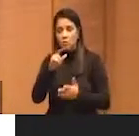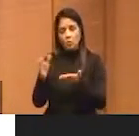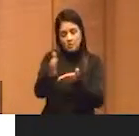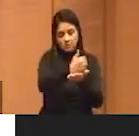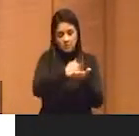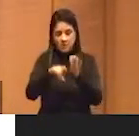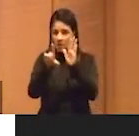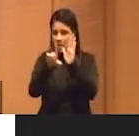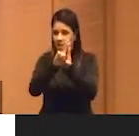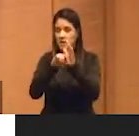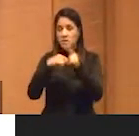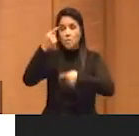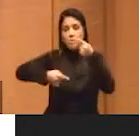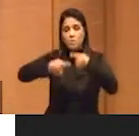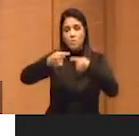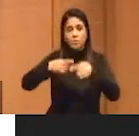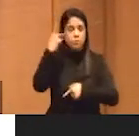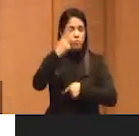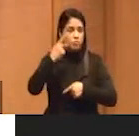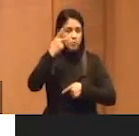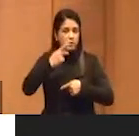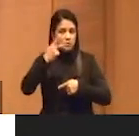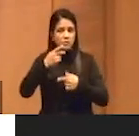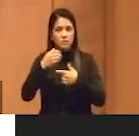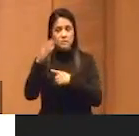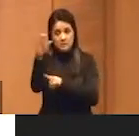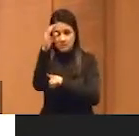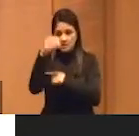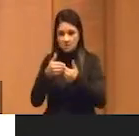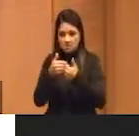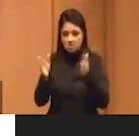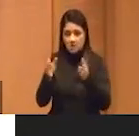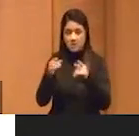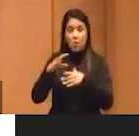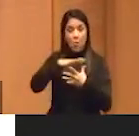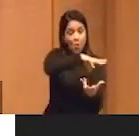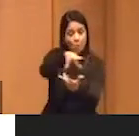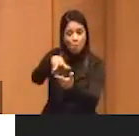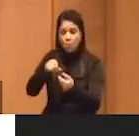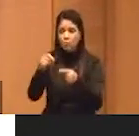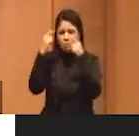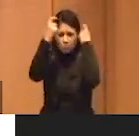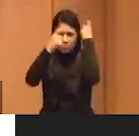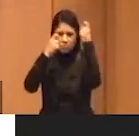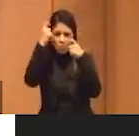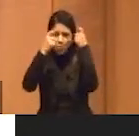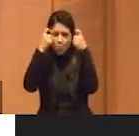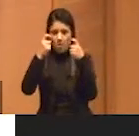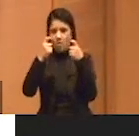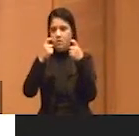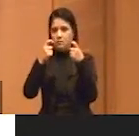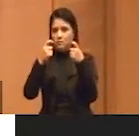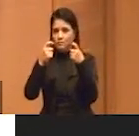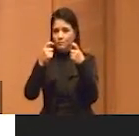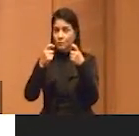dados, uma política de ciência aberta, o mundo inteiro está preocupado com isso, quer dizer, não